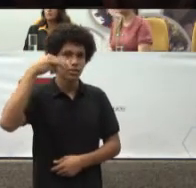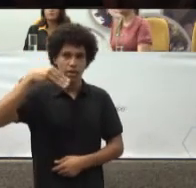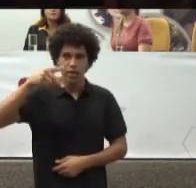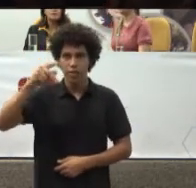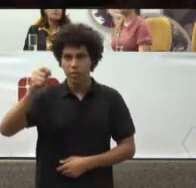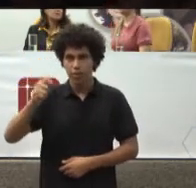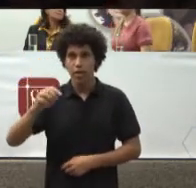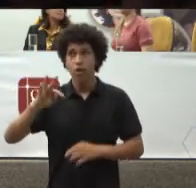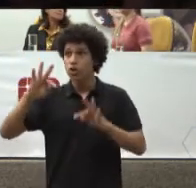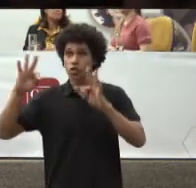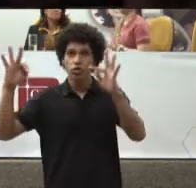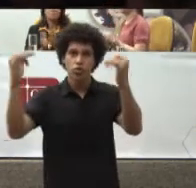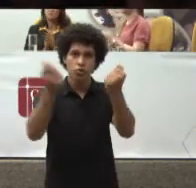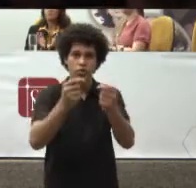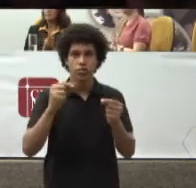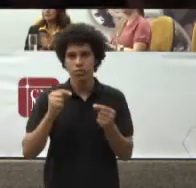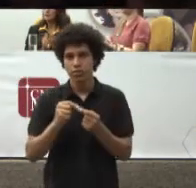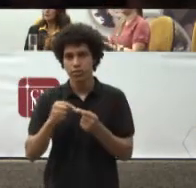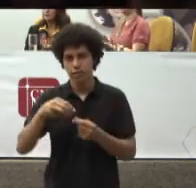Obrigada